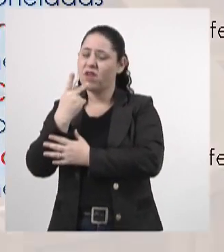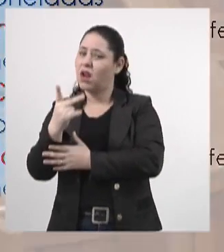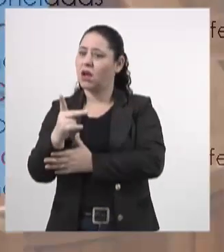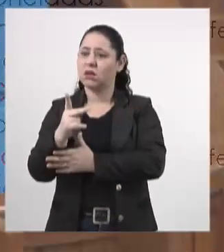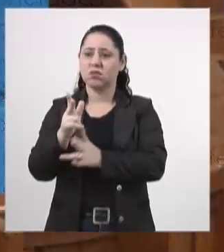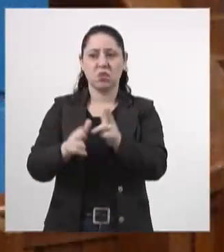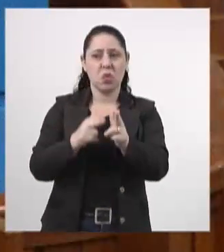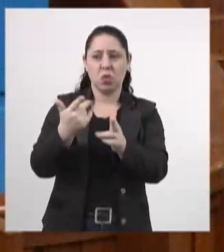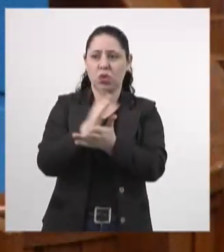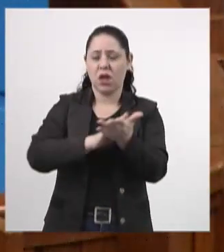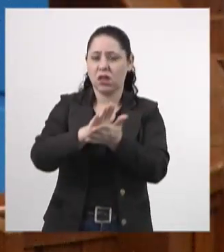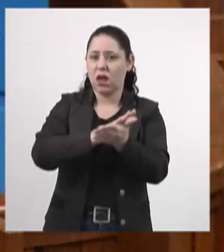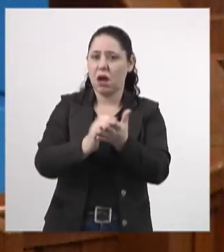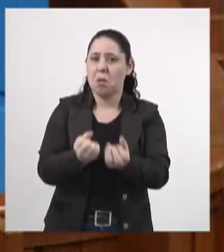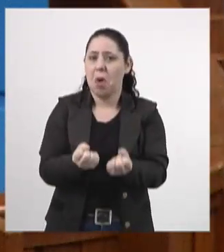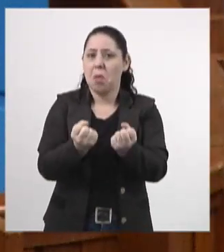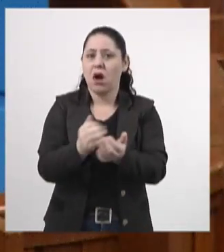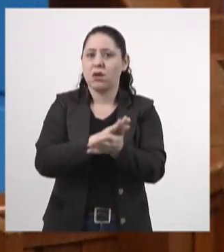viabilidade?